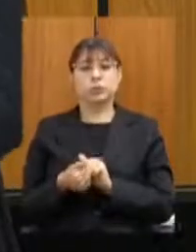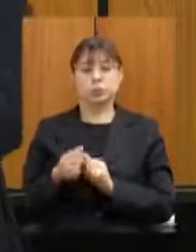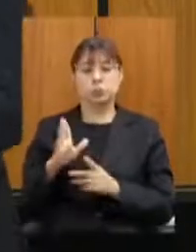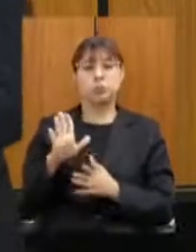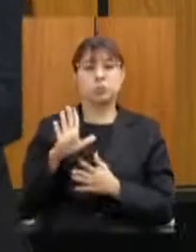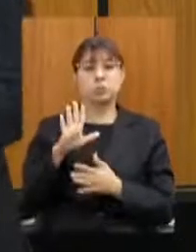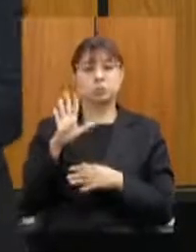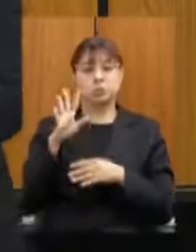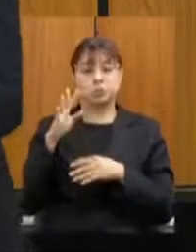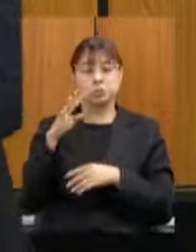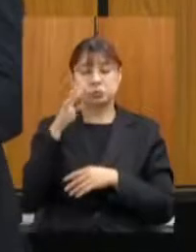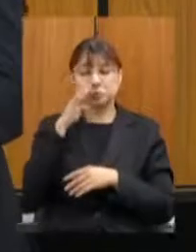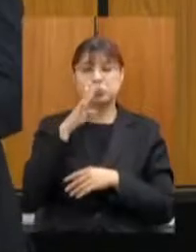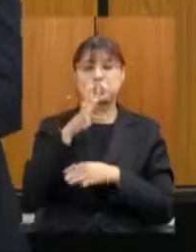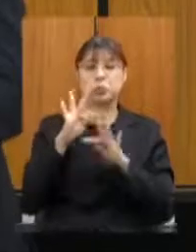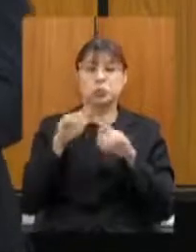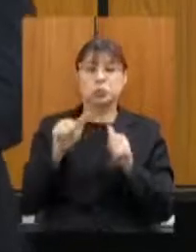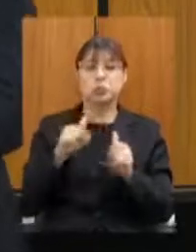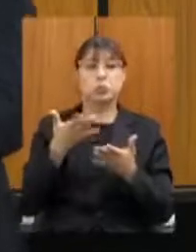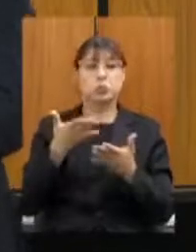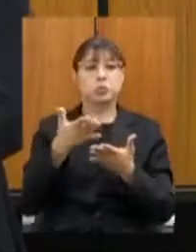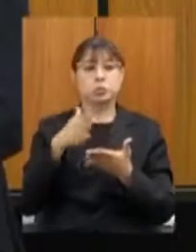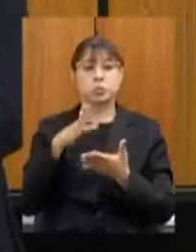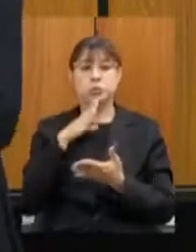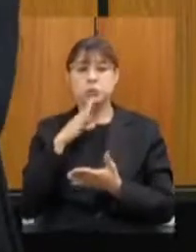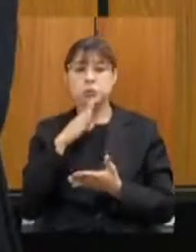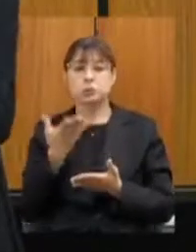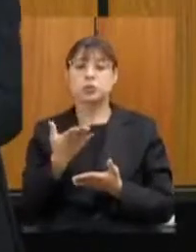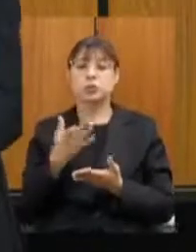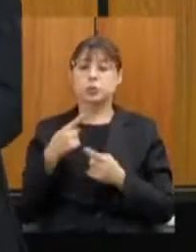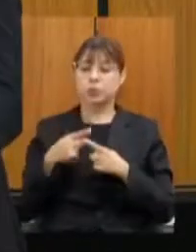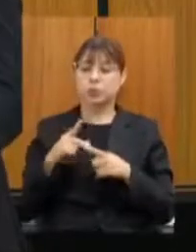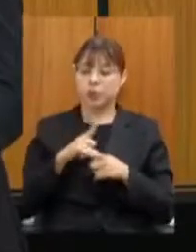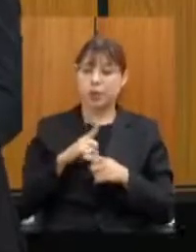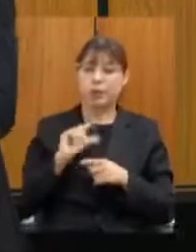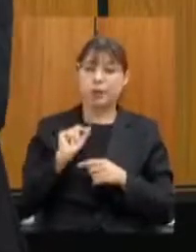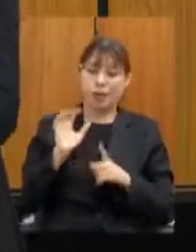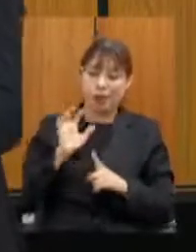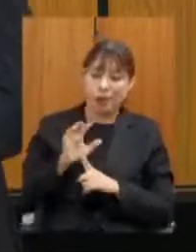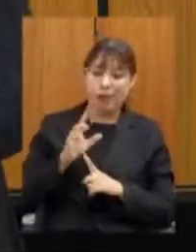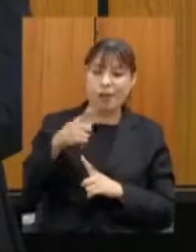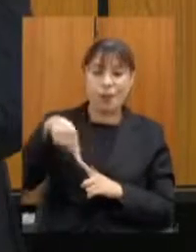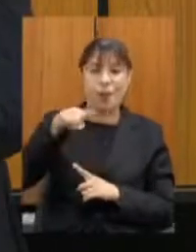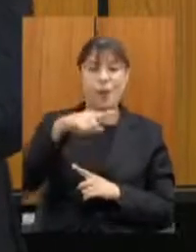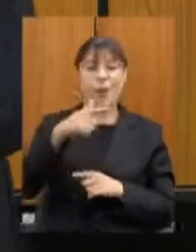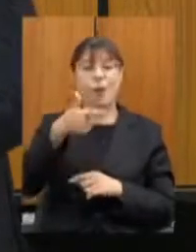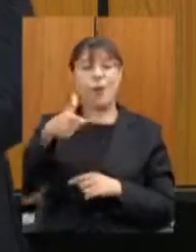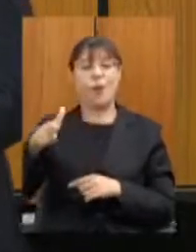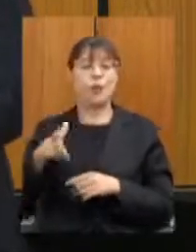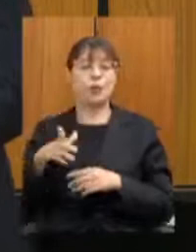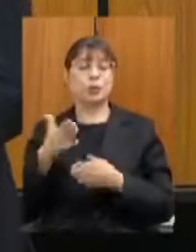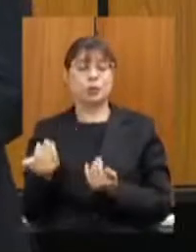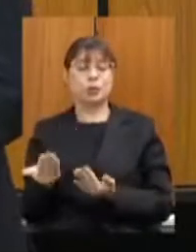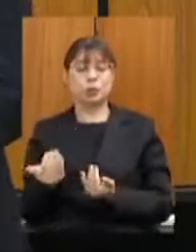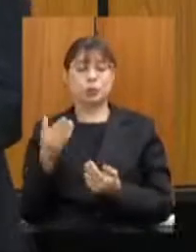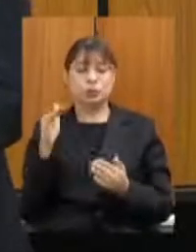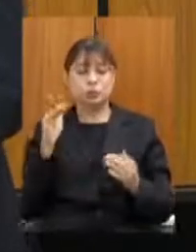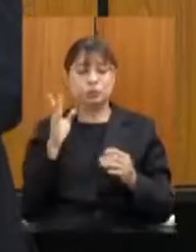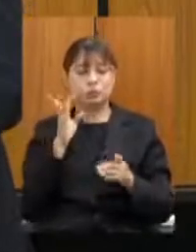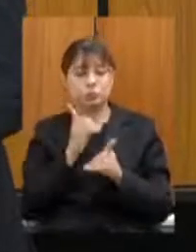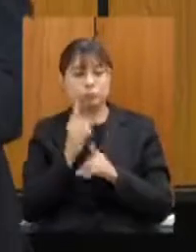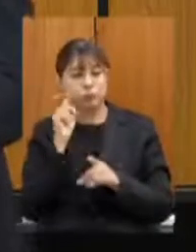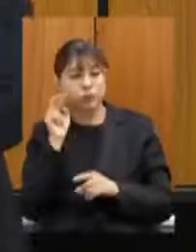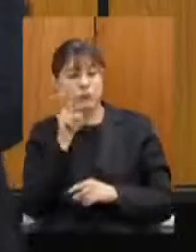escolas servindo de exemplo servido de incentivo para que outros jovens identifiquem neles